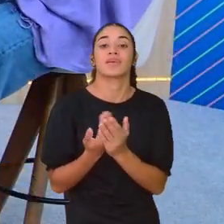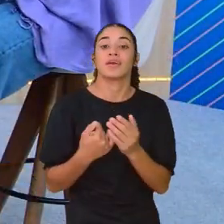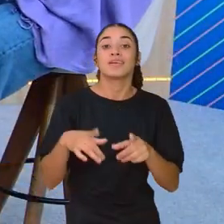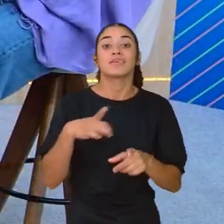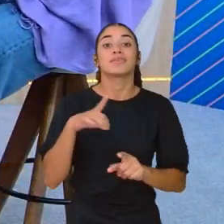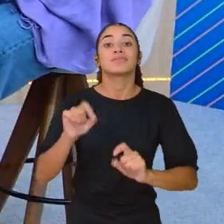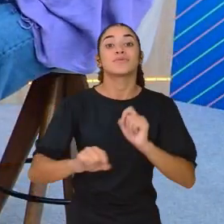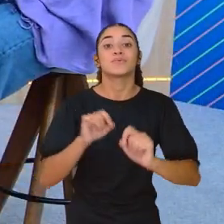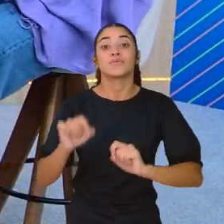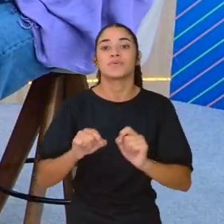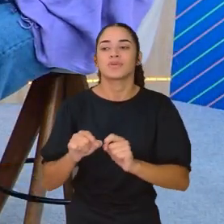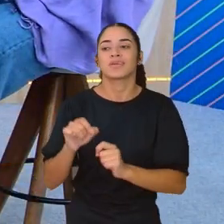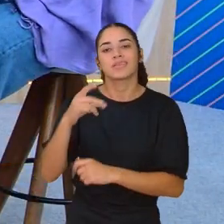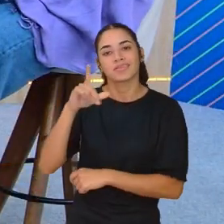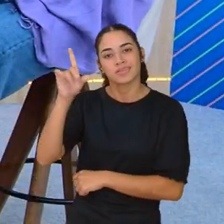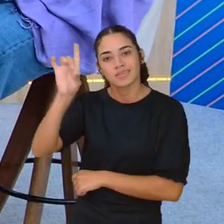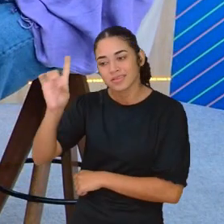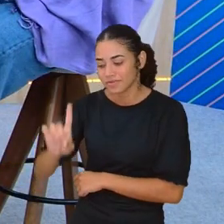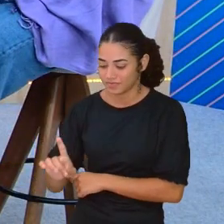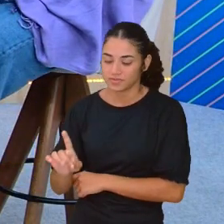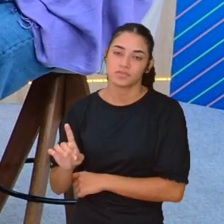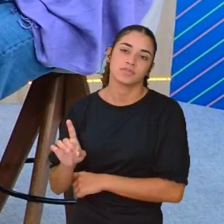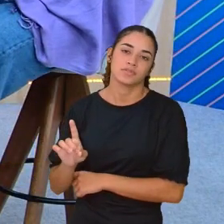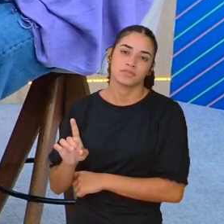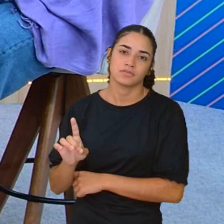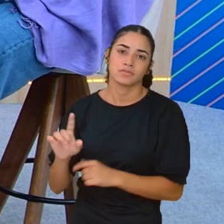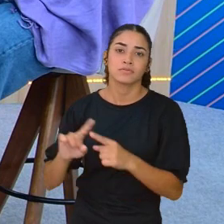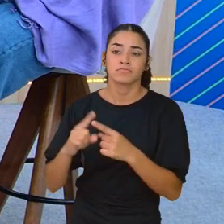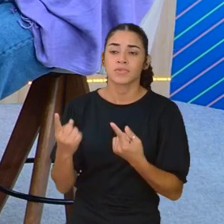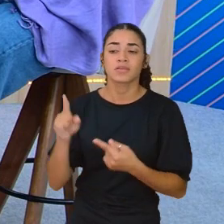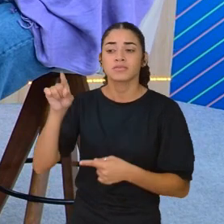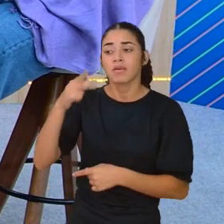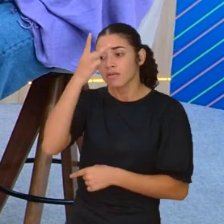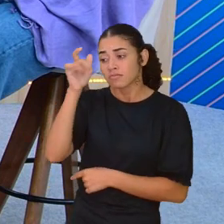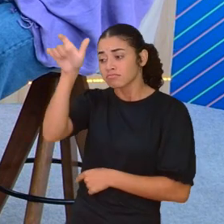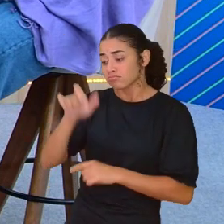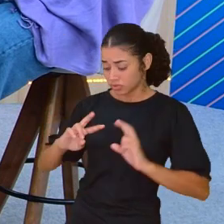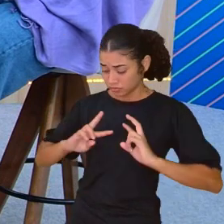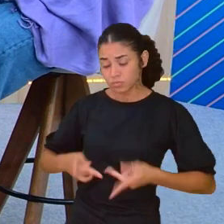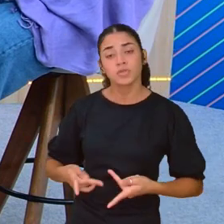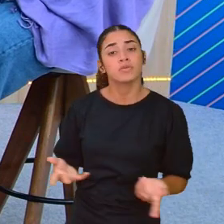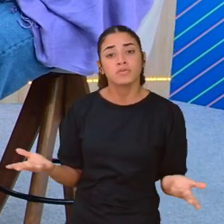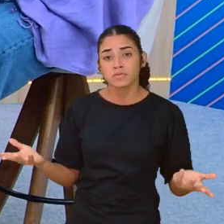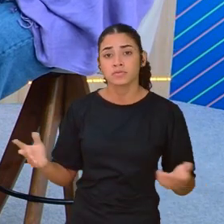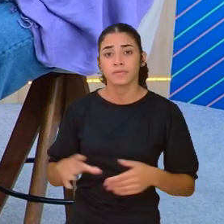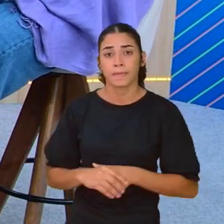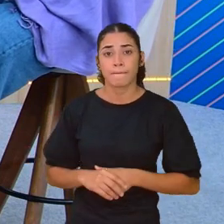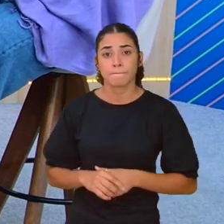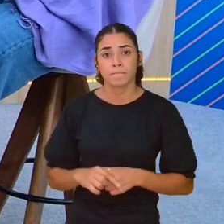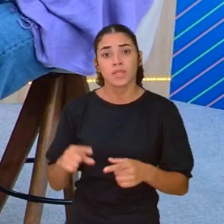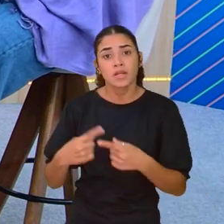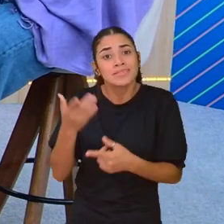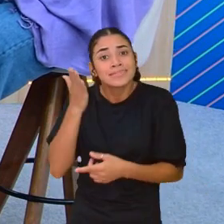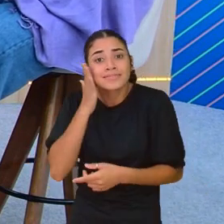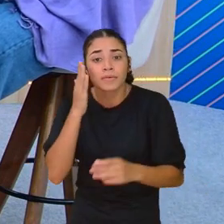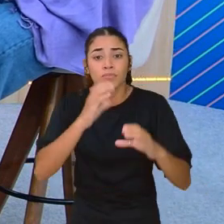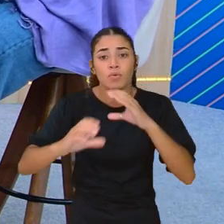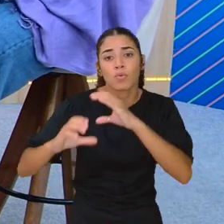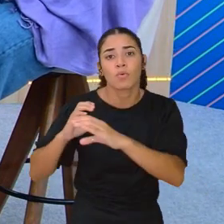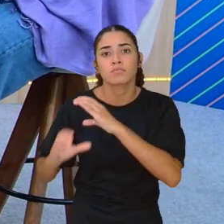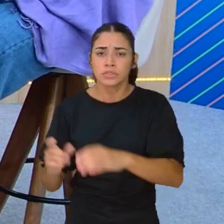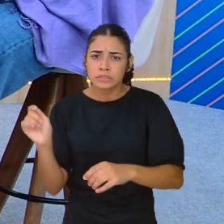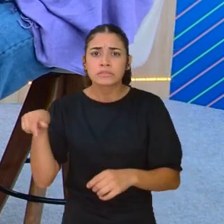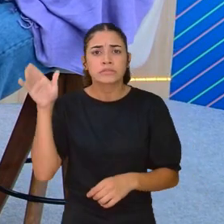tem a sua deficiência, mas ele é um ser humano que sabe se comunicar.